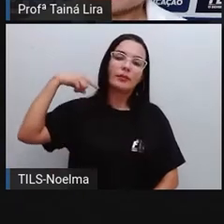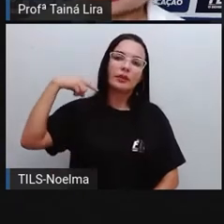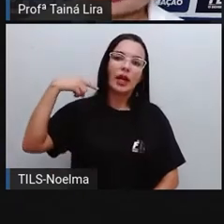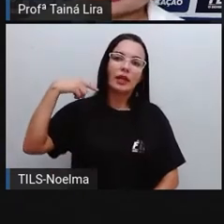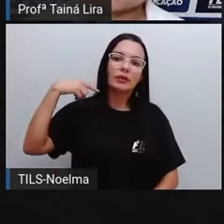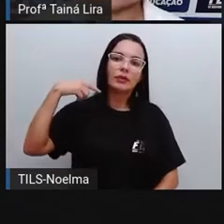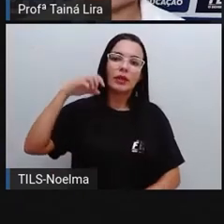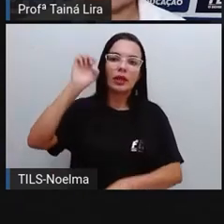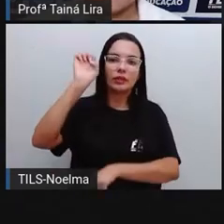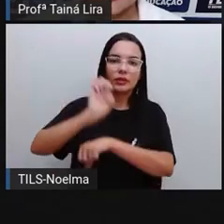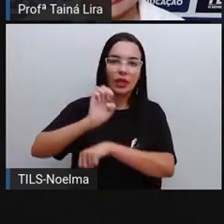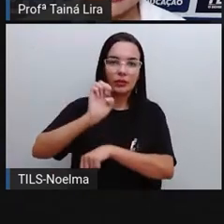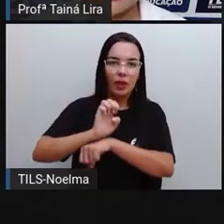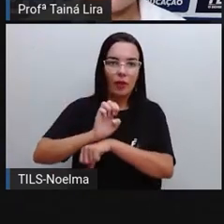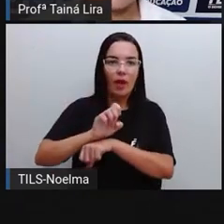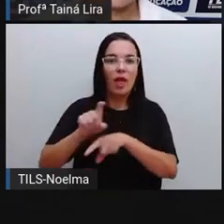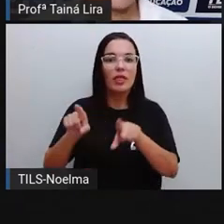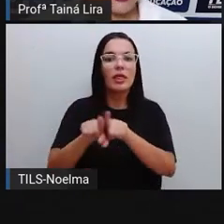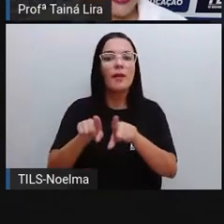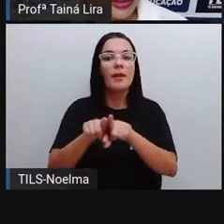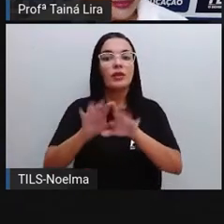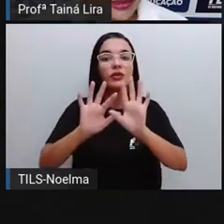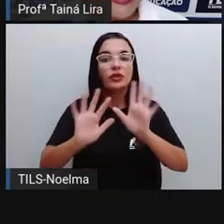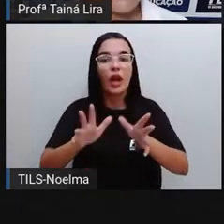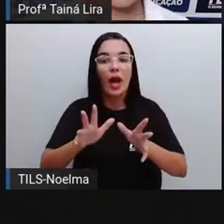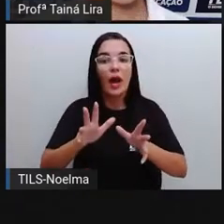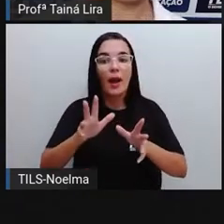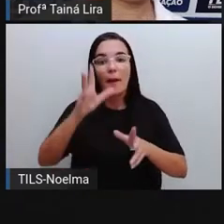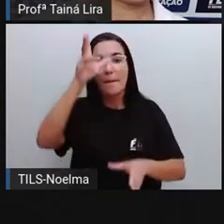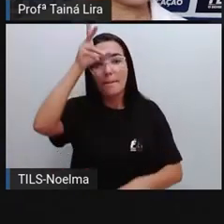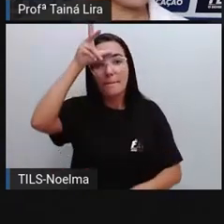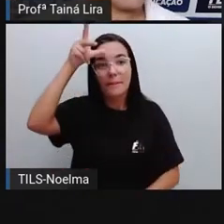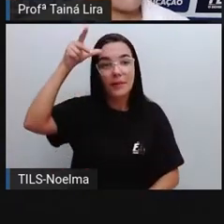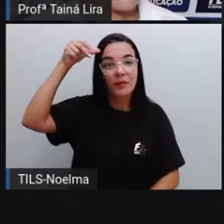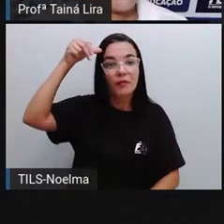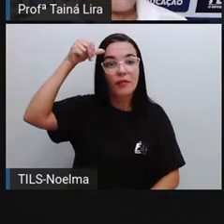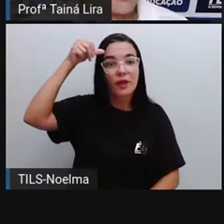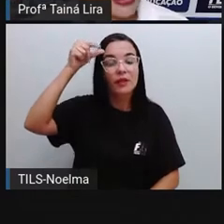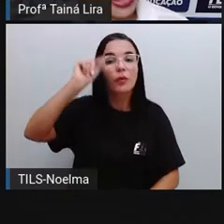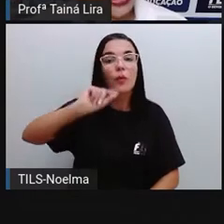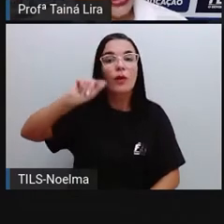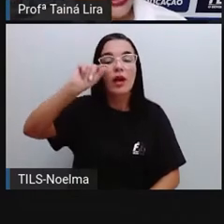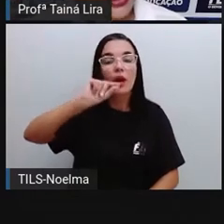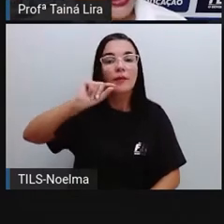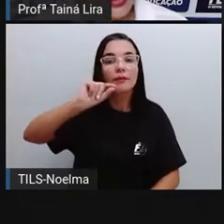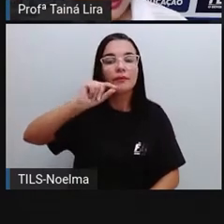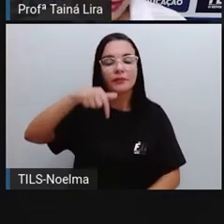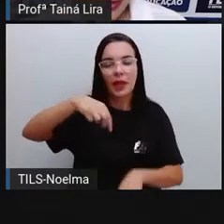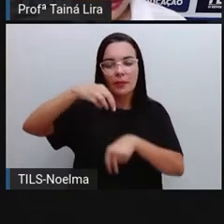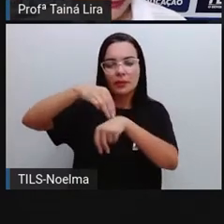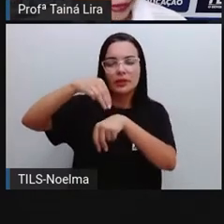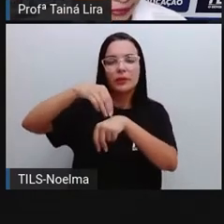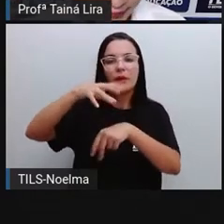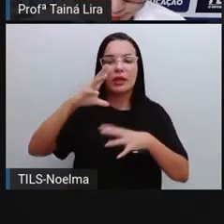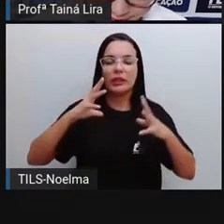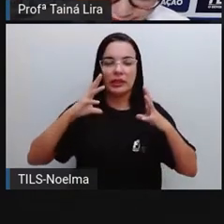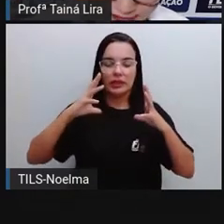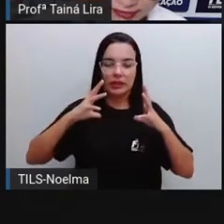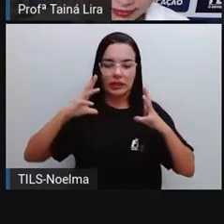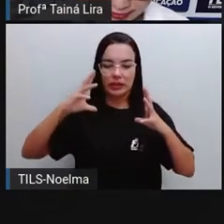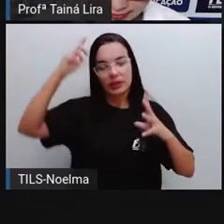prefeito do município de Santa Bárbara, que é um município aqui, ó, pertinho de Feira de Santana, tá bom?